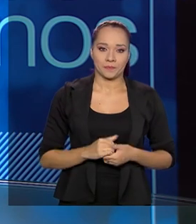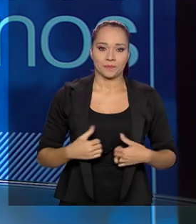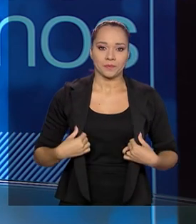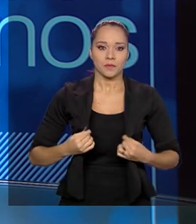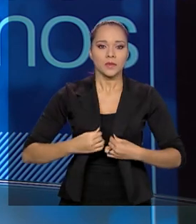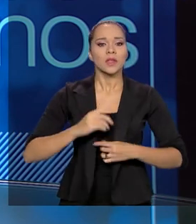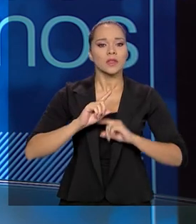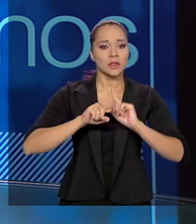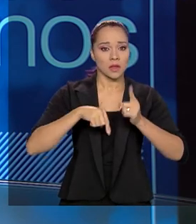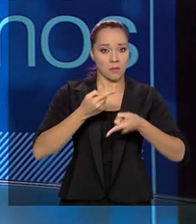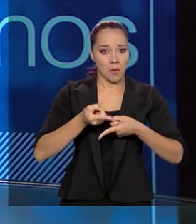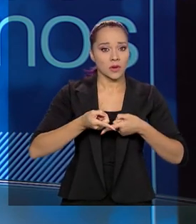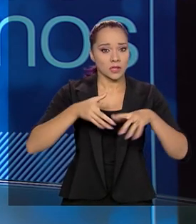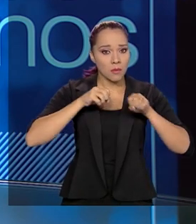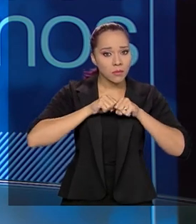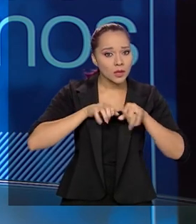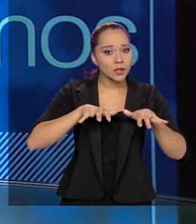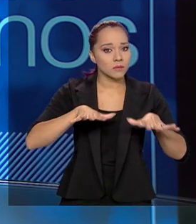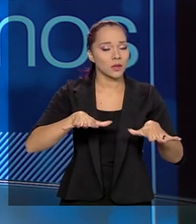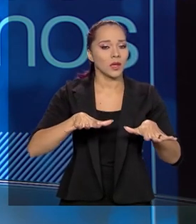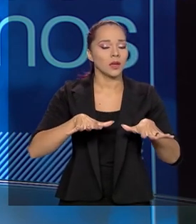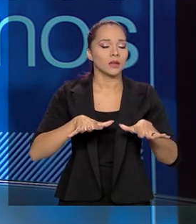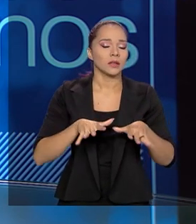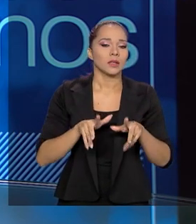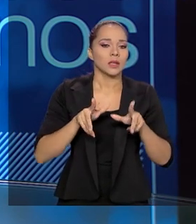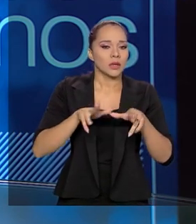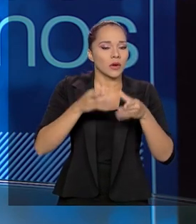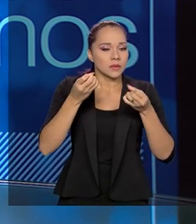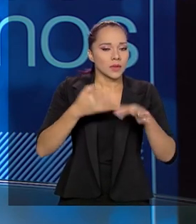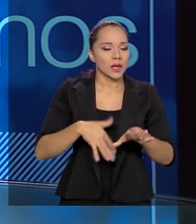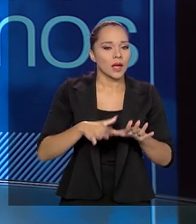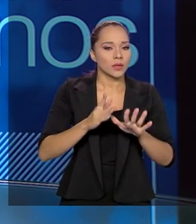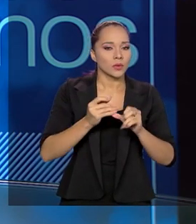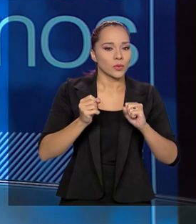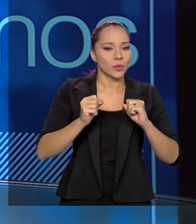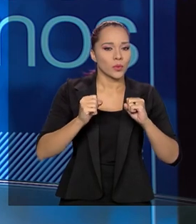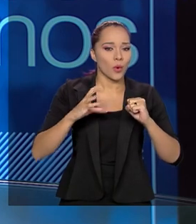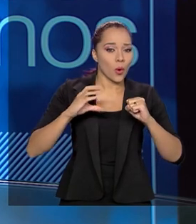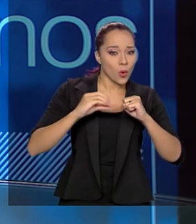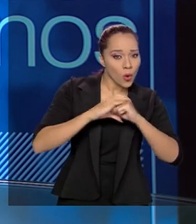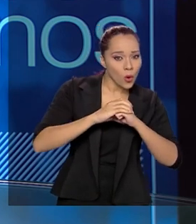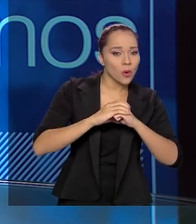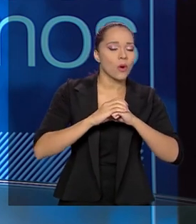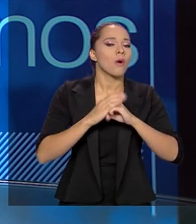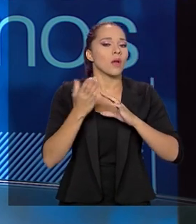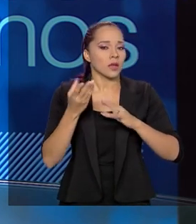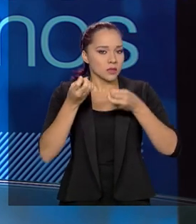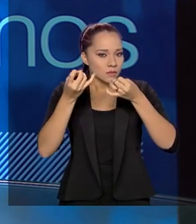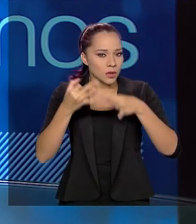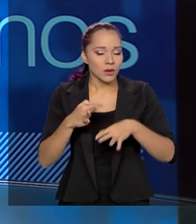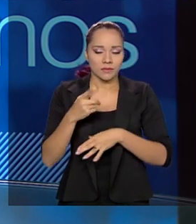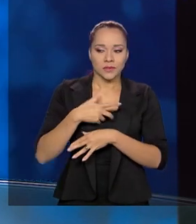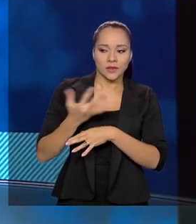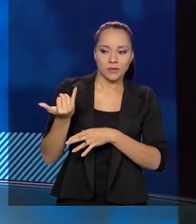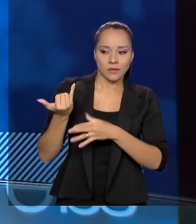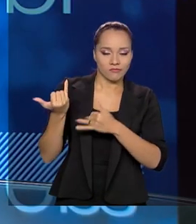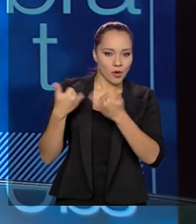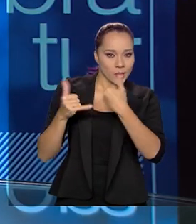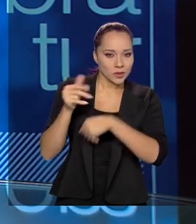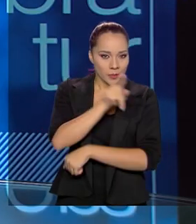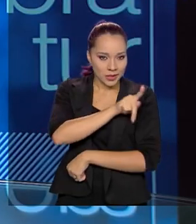de acordo com o Google, eu tive informações com o presidente da Google,